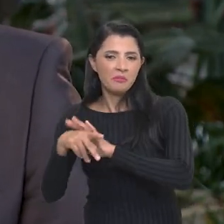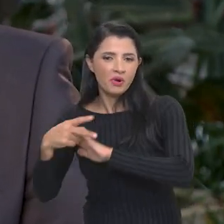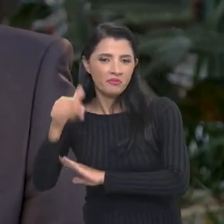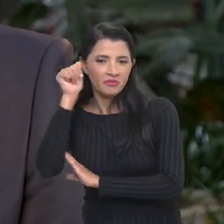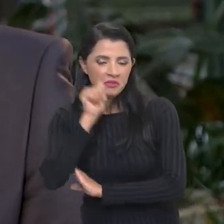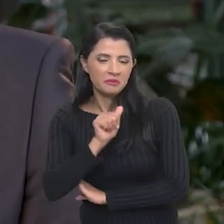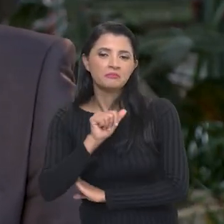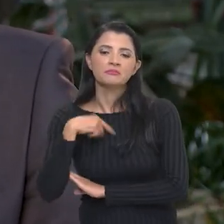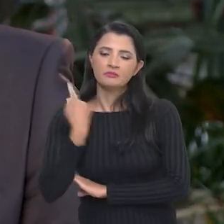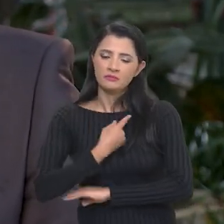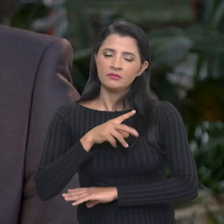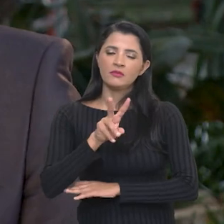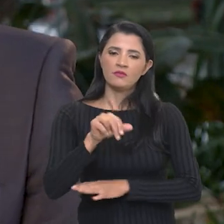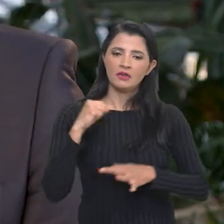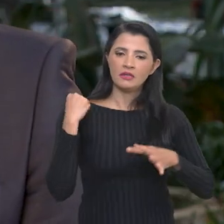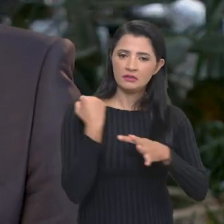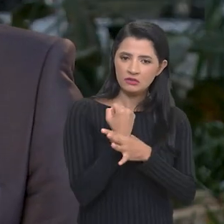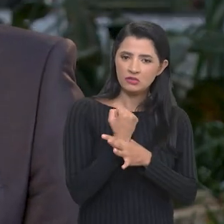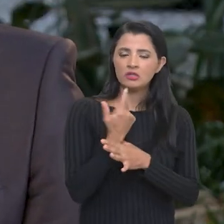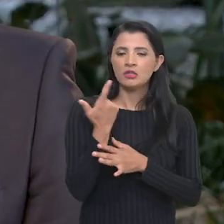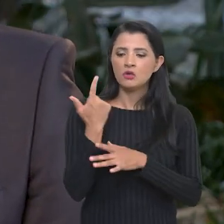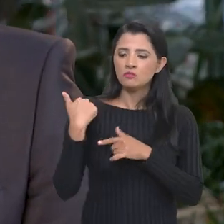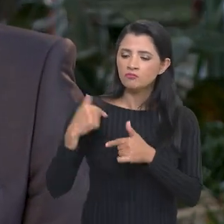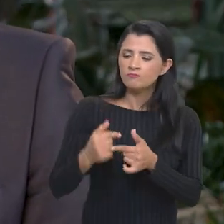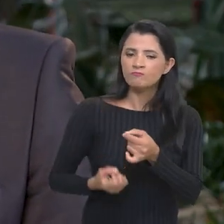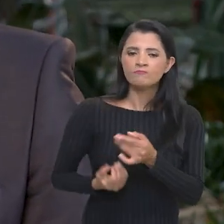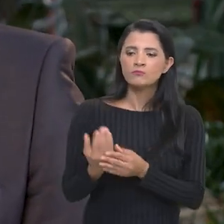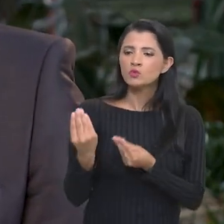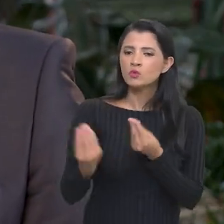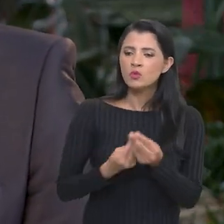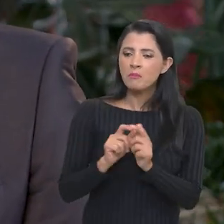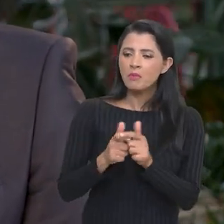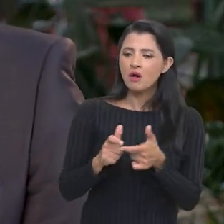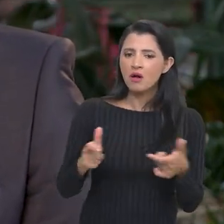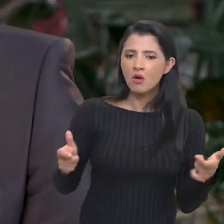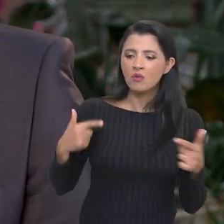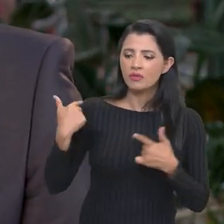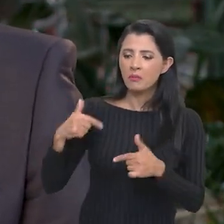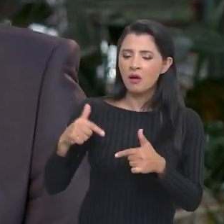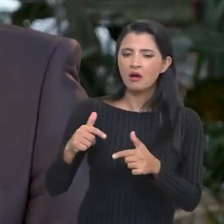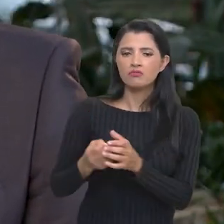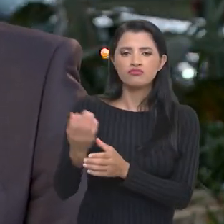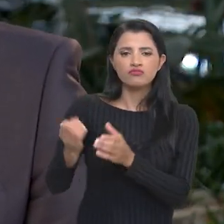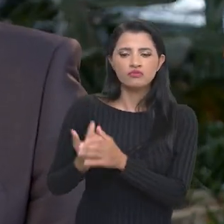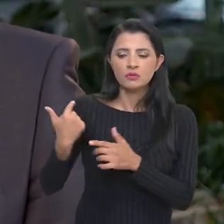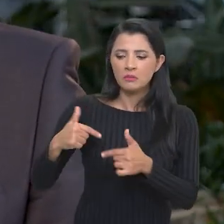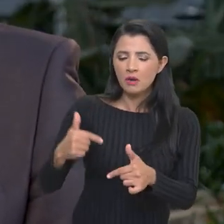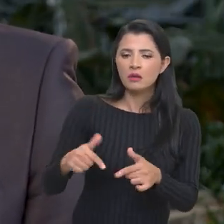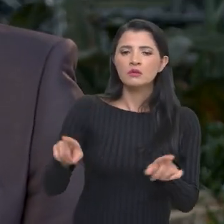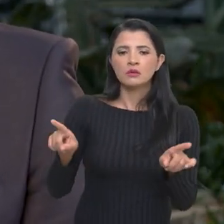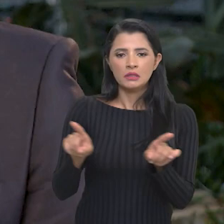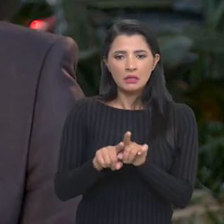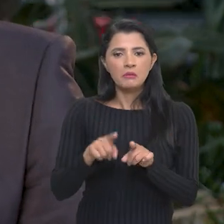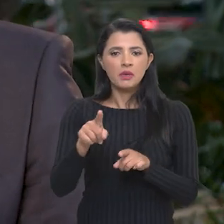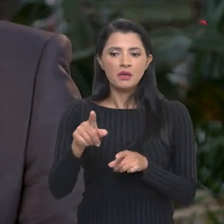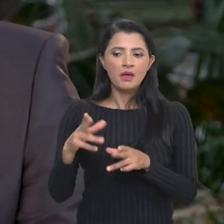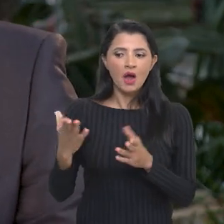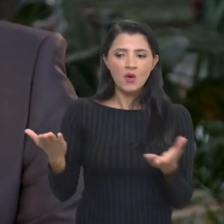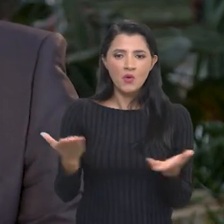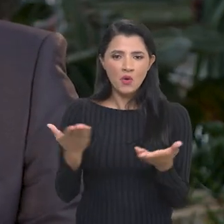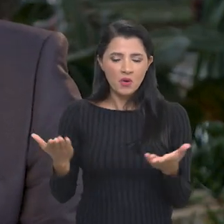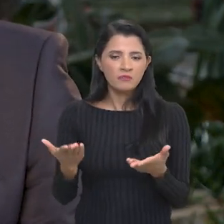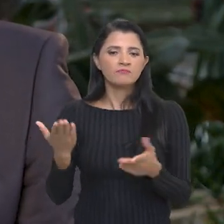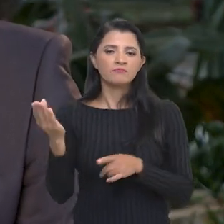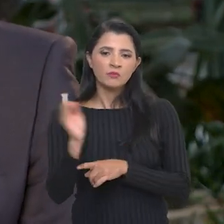feminino. Então nós vamos garantir não só uma geração maior de empregos no campo mas com esse